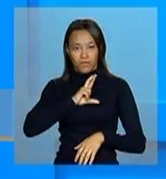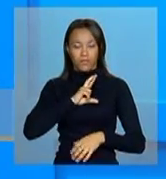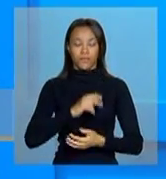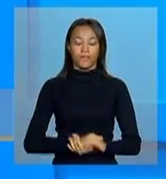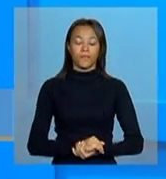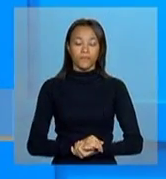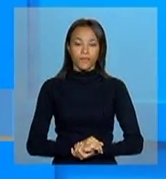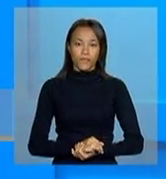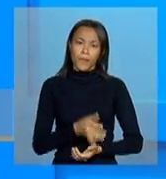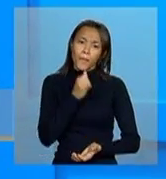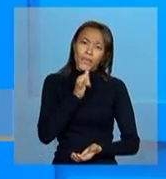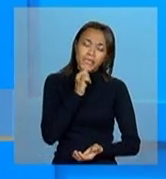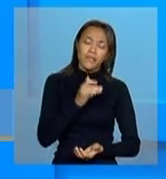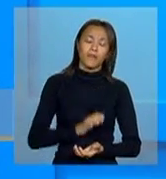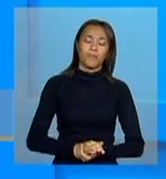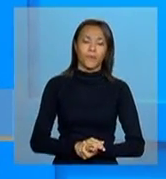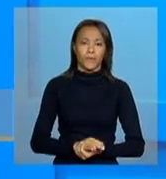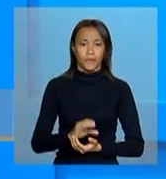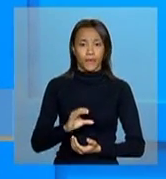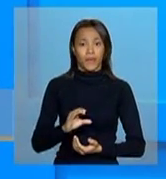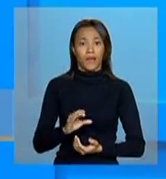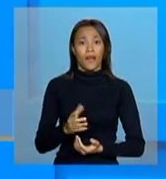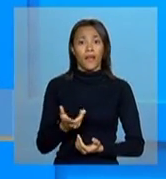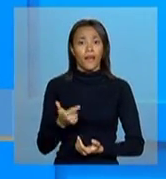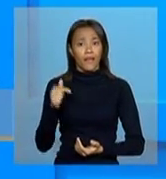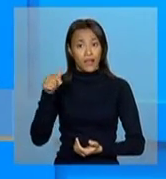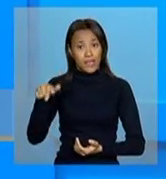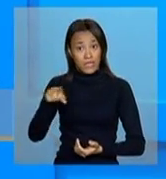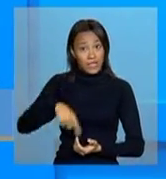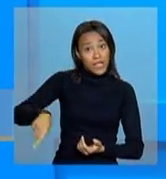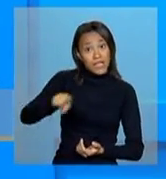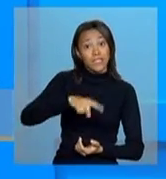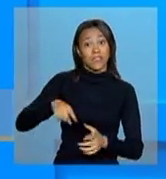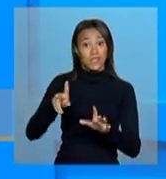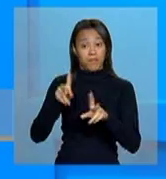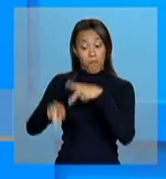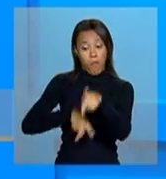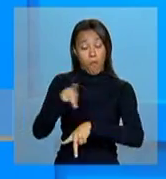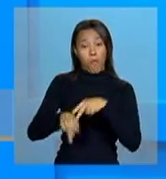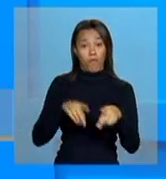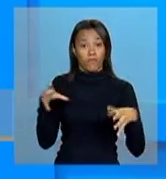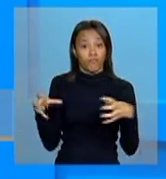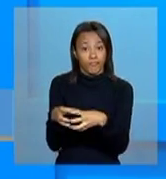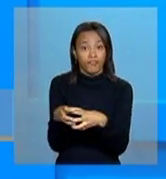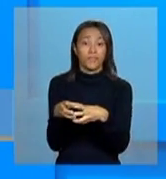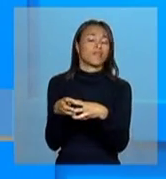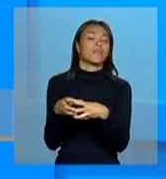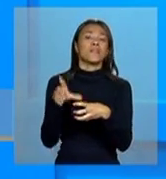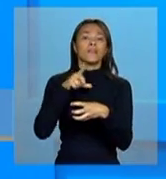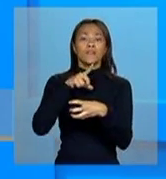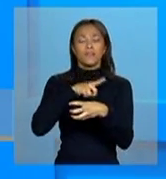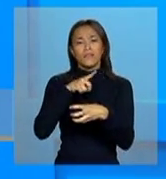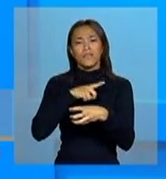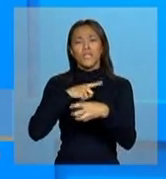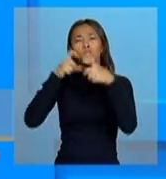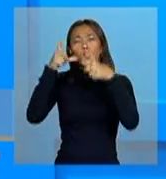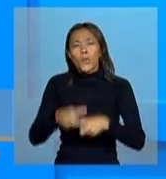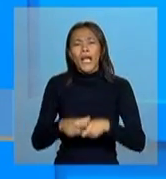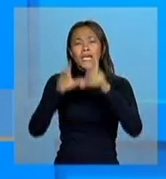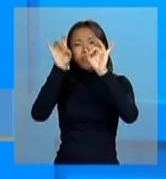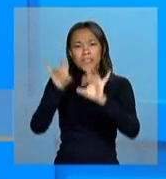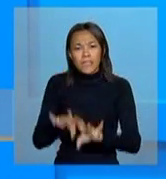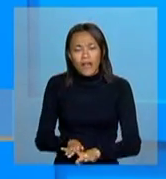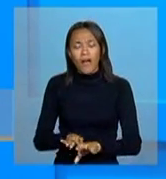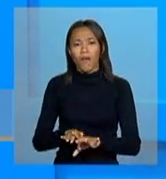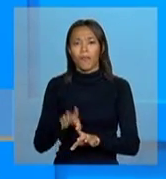No caso, por exemplo, Cláudia, dessa população específica, existe um lugar específico para